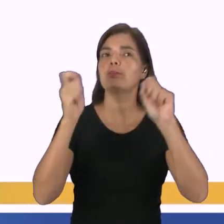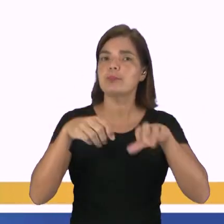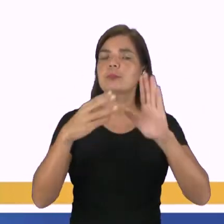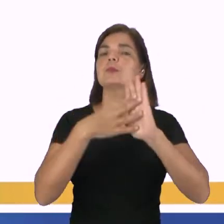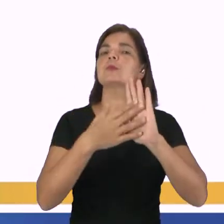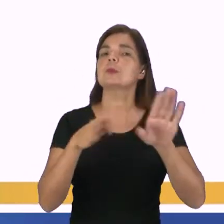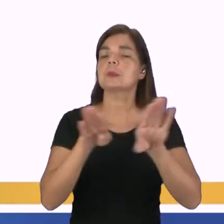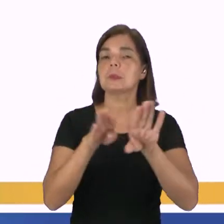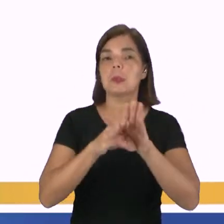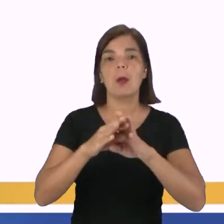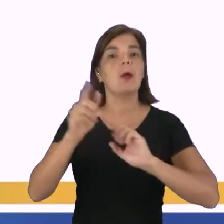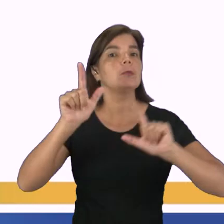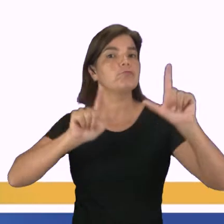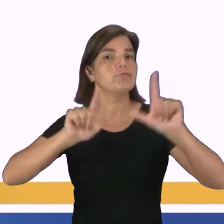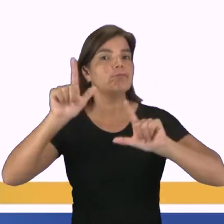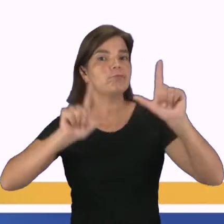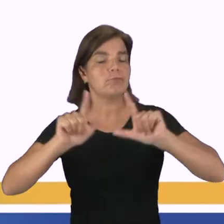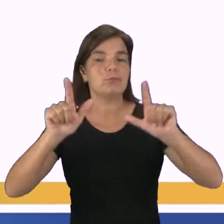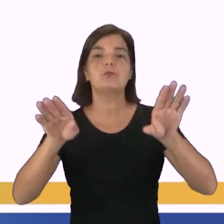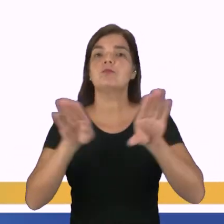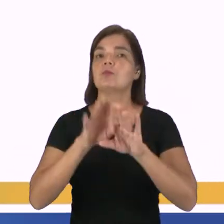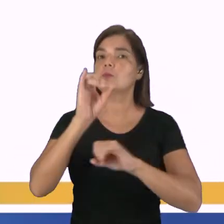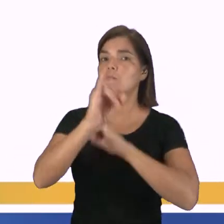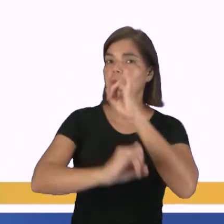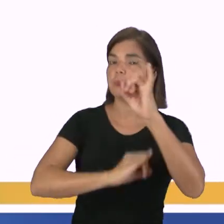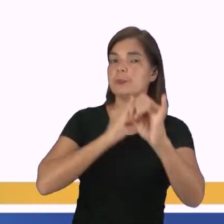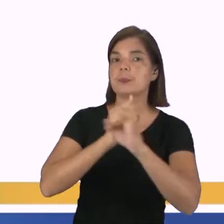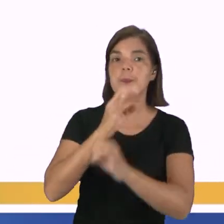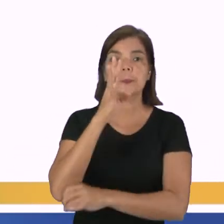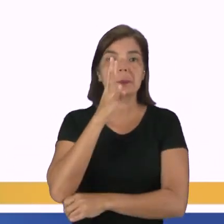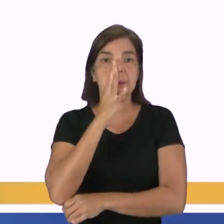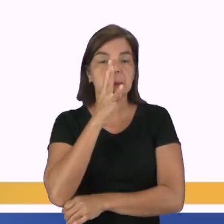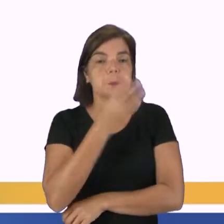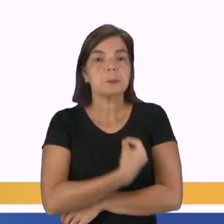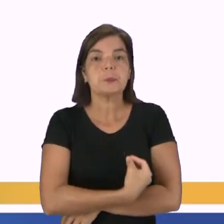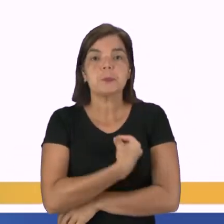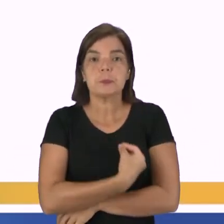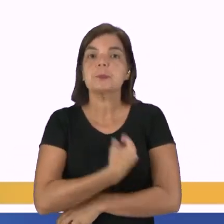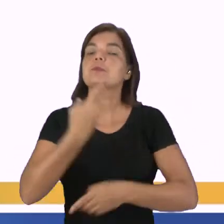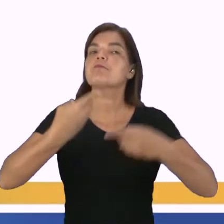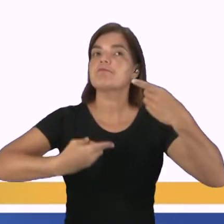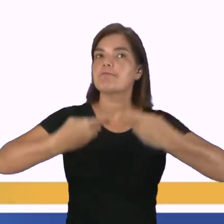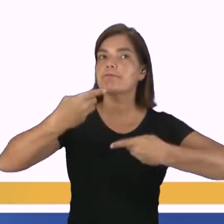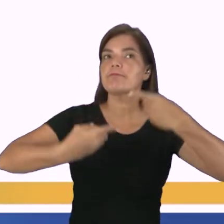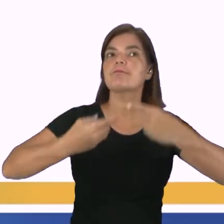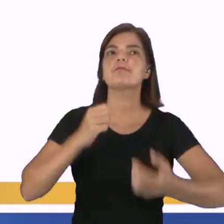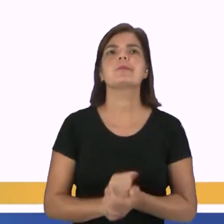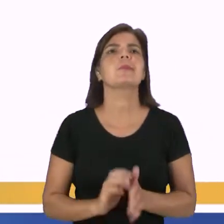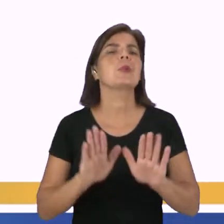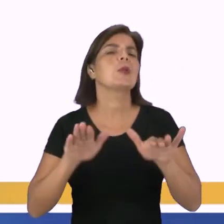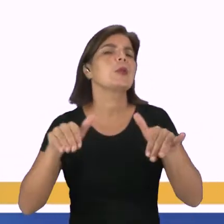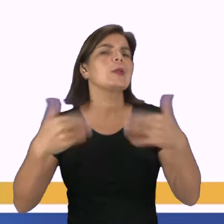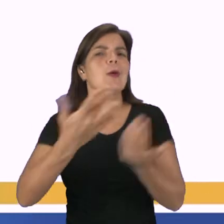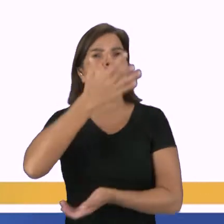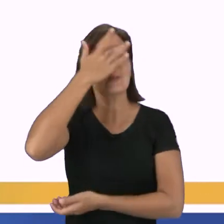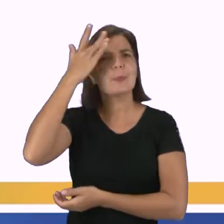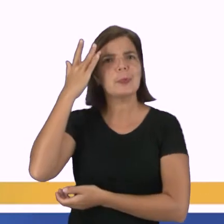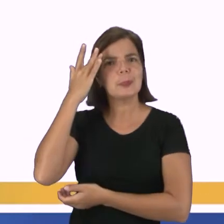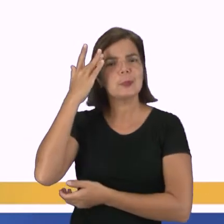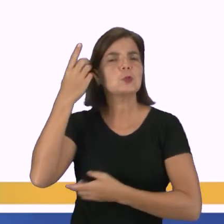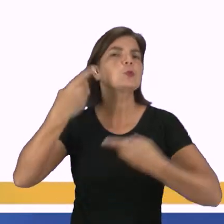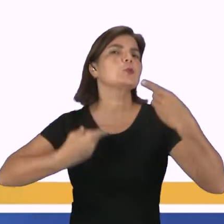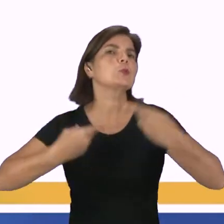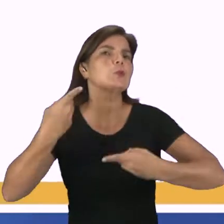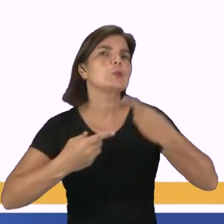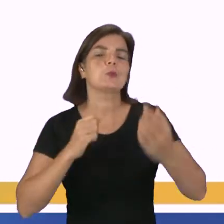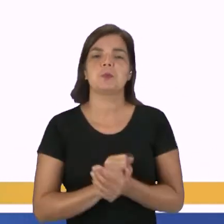da internet da televisão. Pode-se ainda assistir presencialmente aos debates. E quem são os integrantes de um